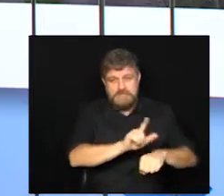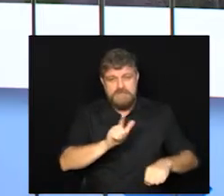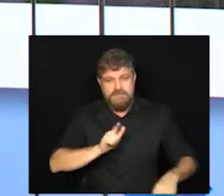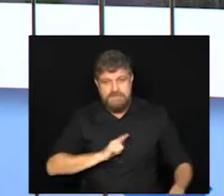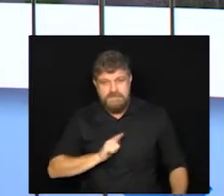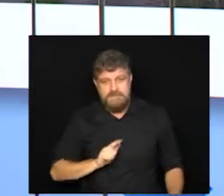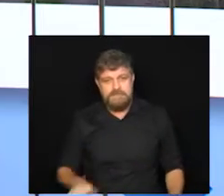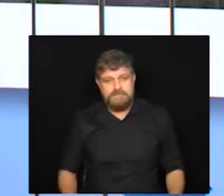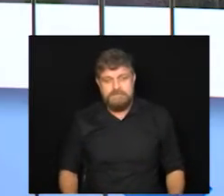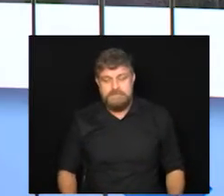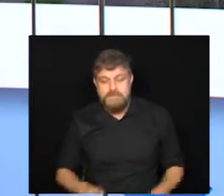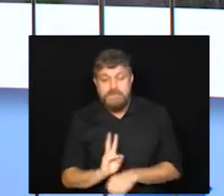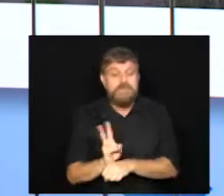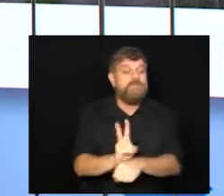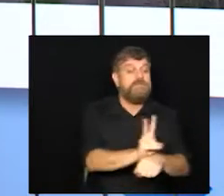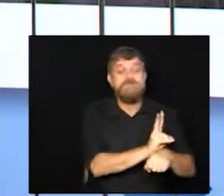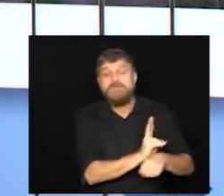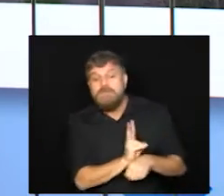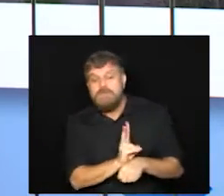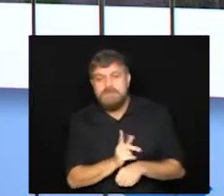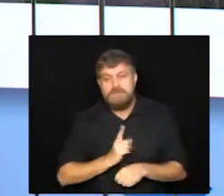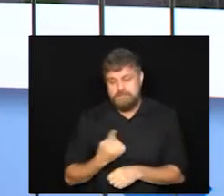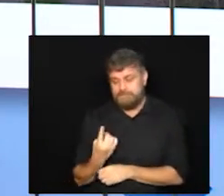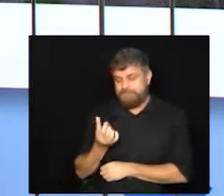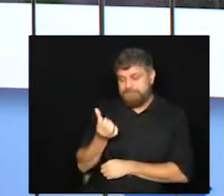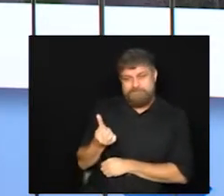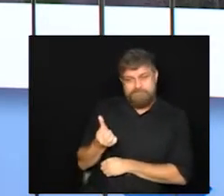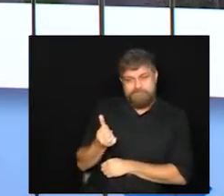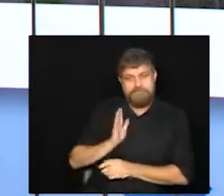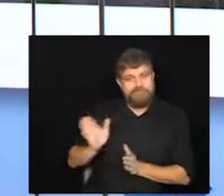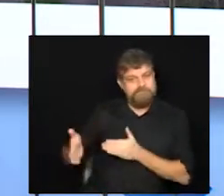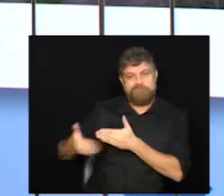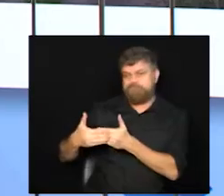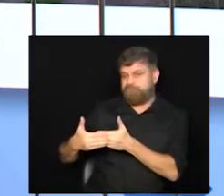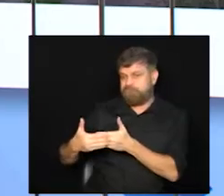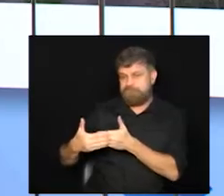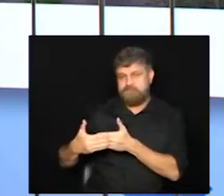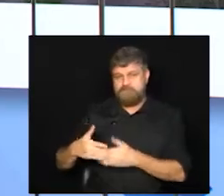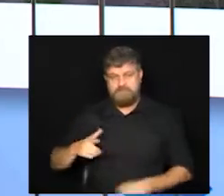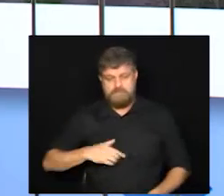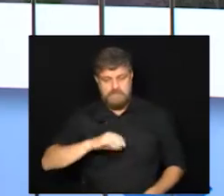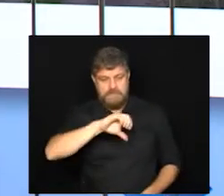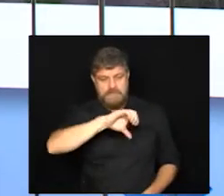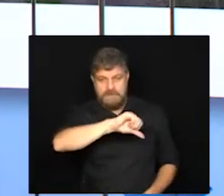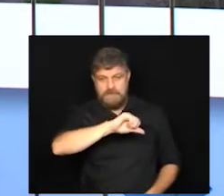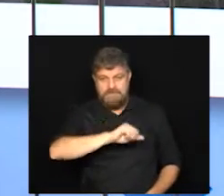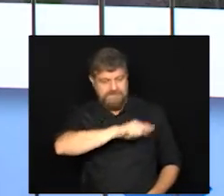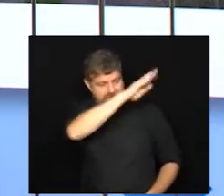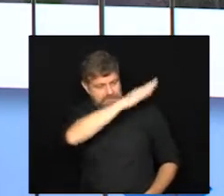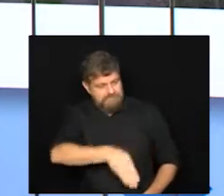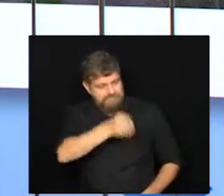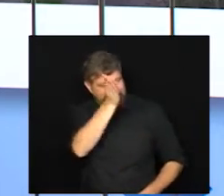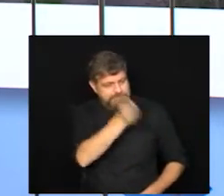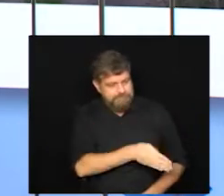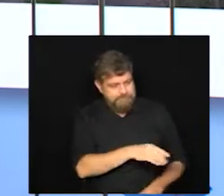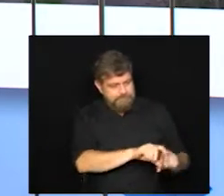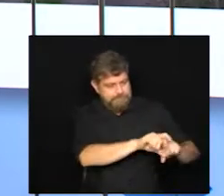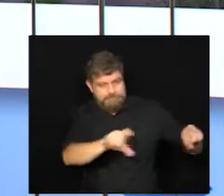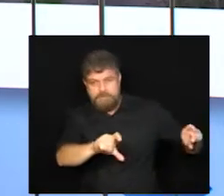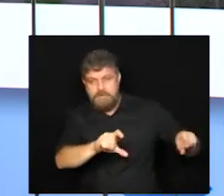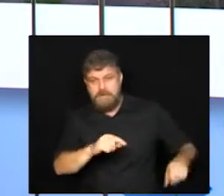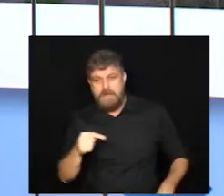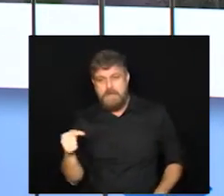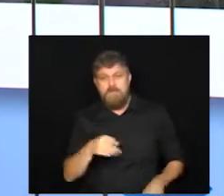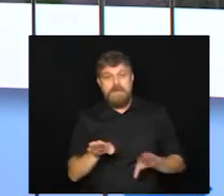aí vistoriados, 16 deles foram fechados e 9 lacrados. Também